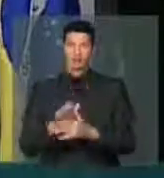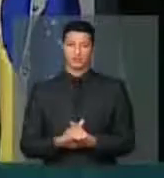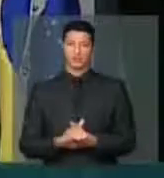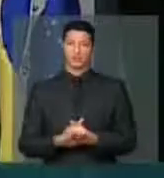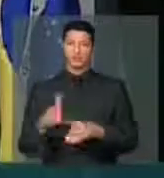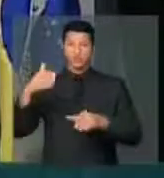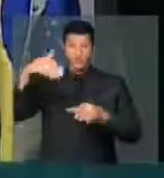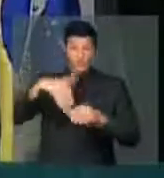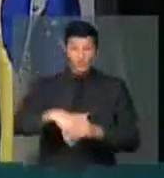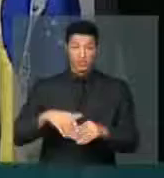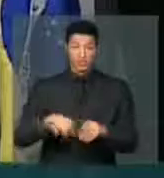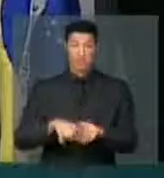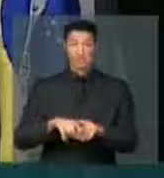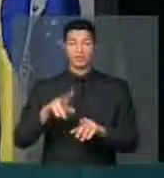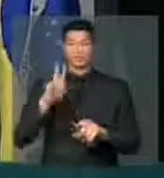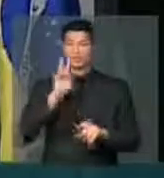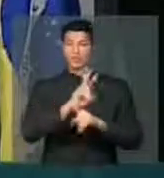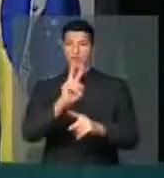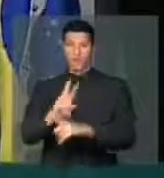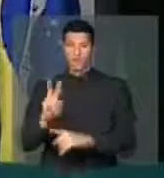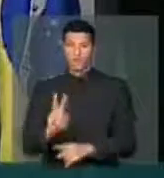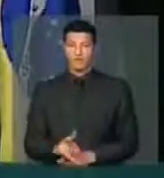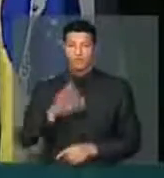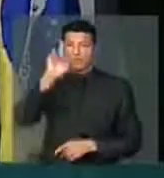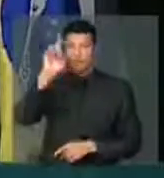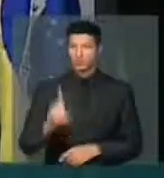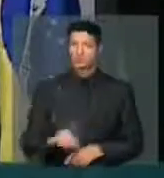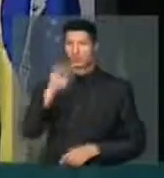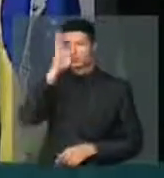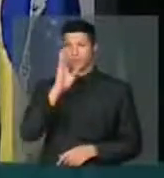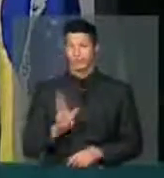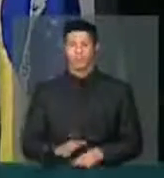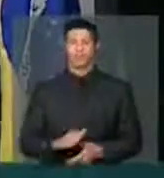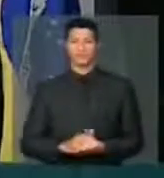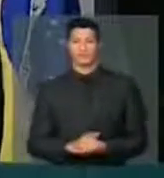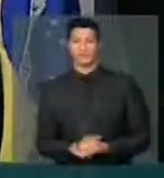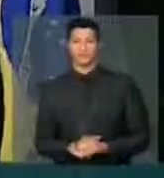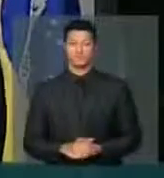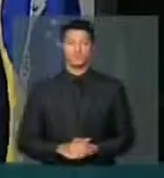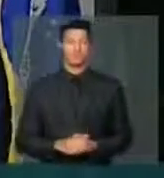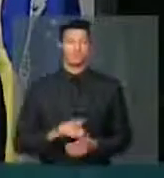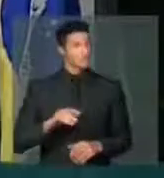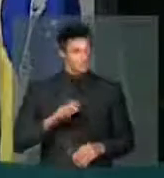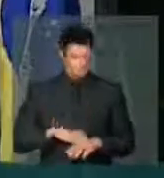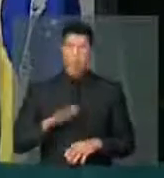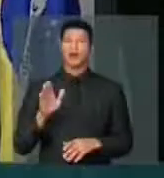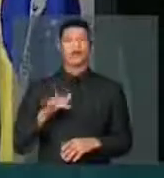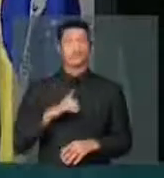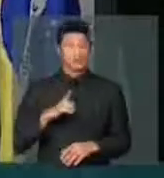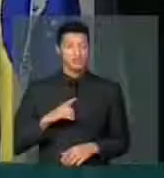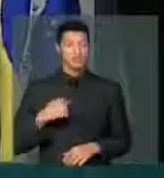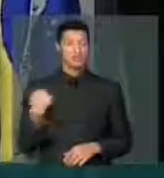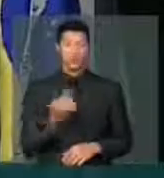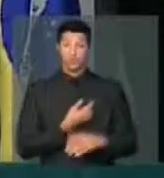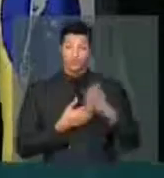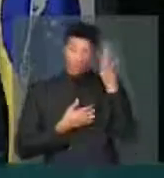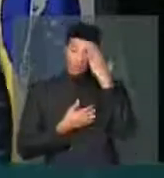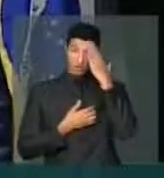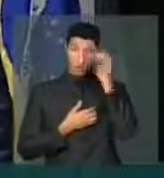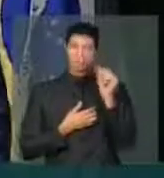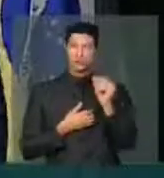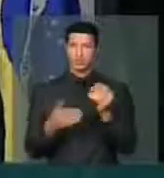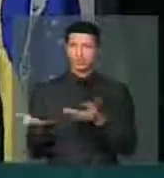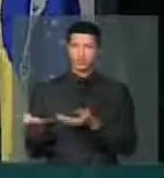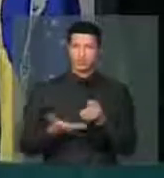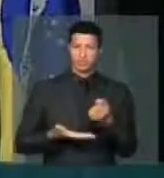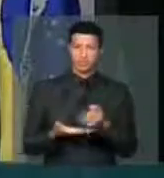de votar em defesa do direito brasileiro. E tem mais. Nós sabemos que um dos